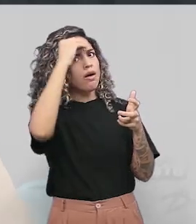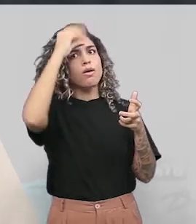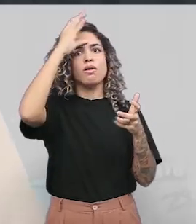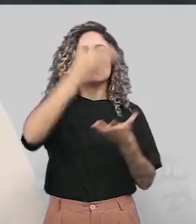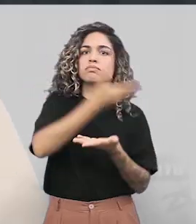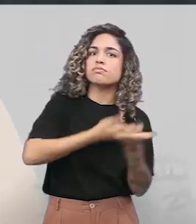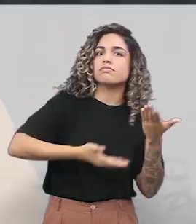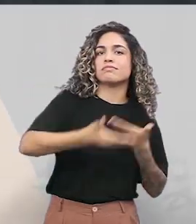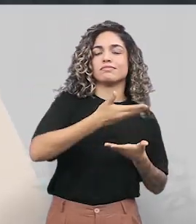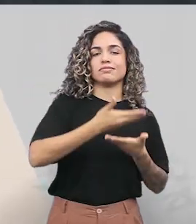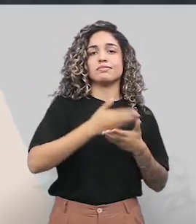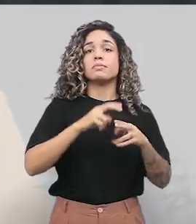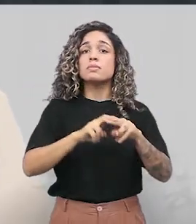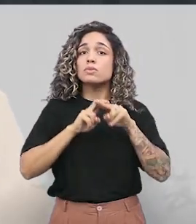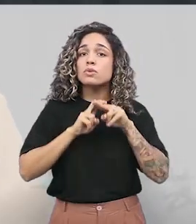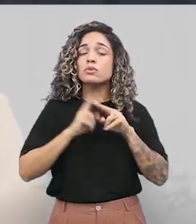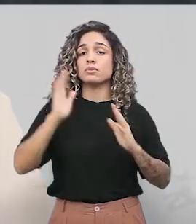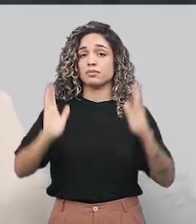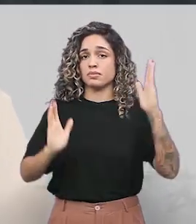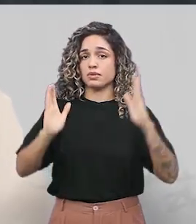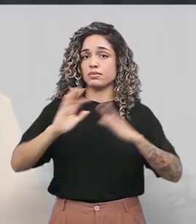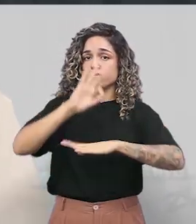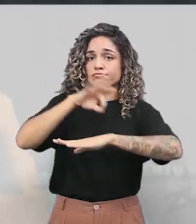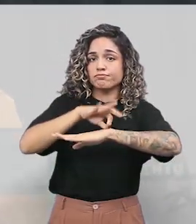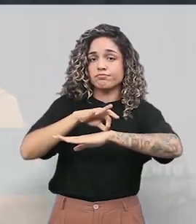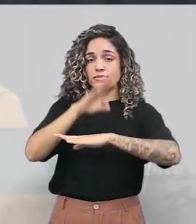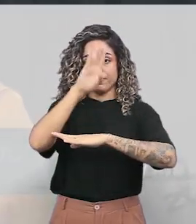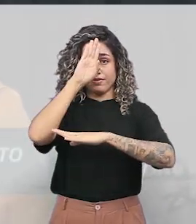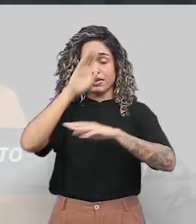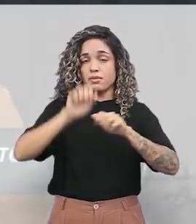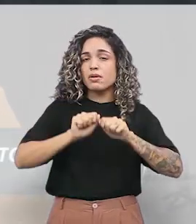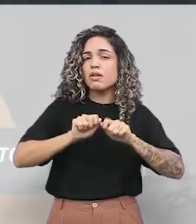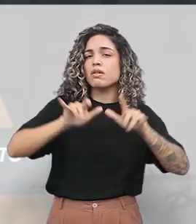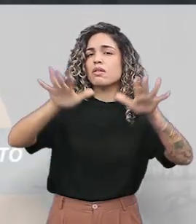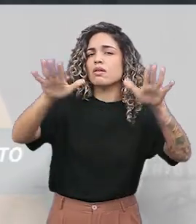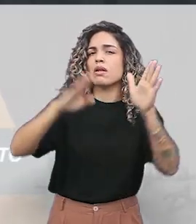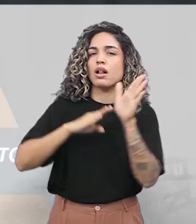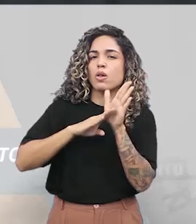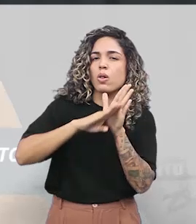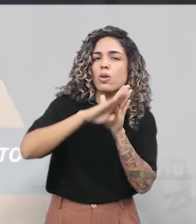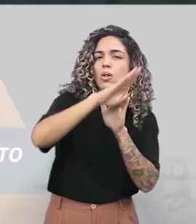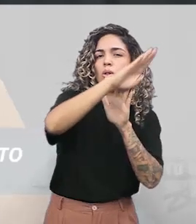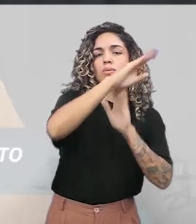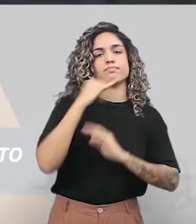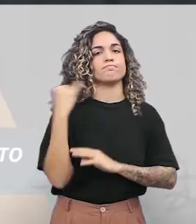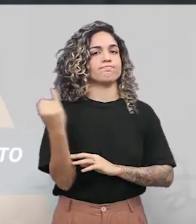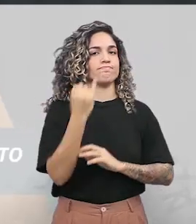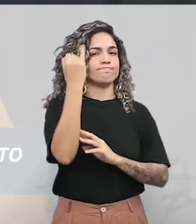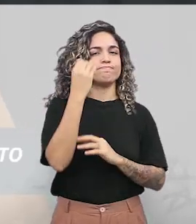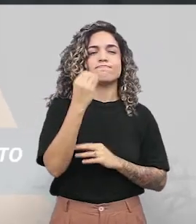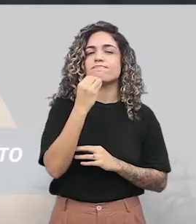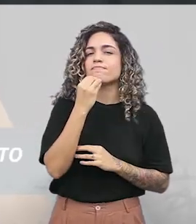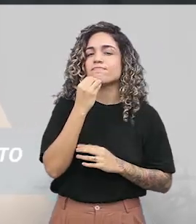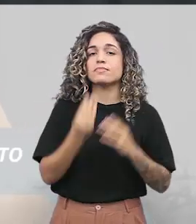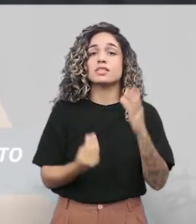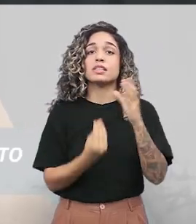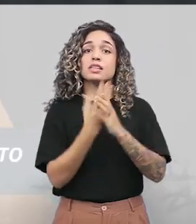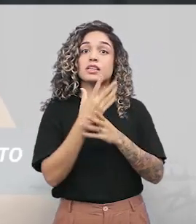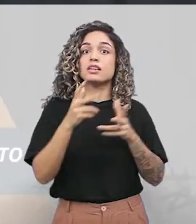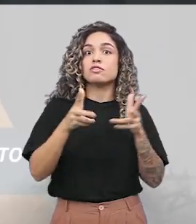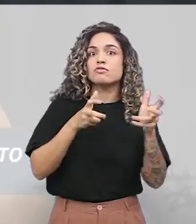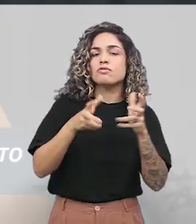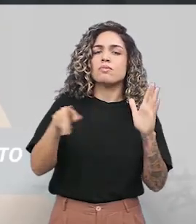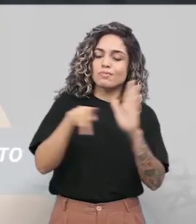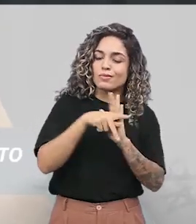educação ou de compartilhamento de conhecimento. Então nessa fase que a gente estava de alta, de arbovirose, achei muito